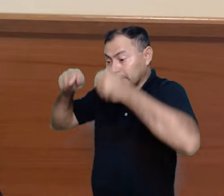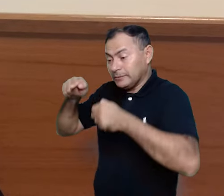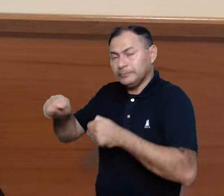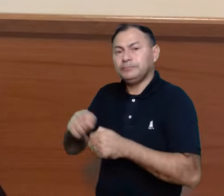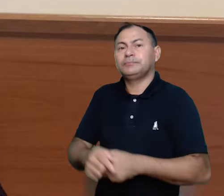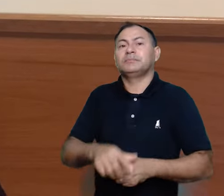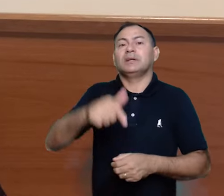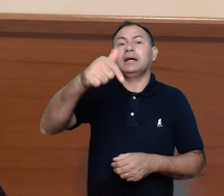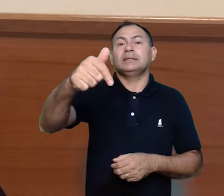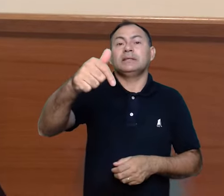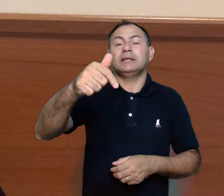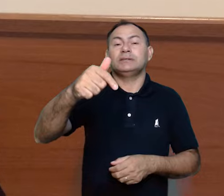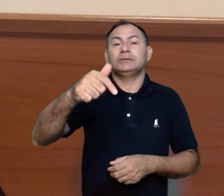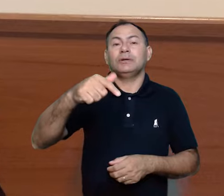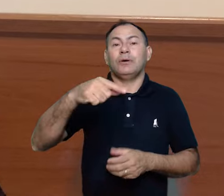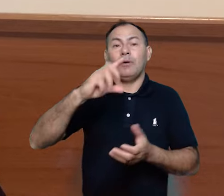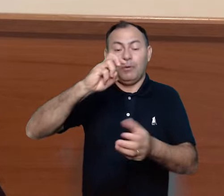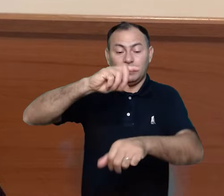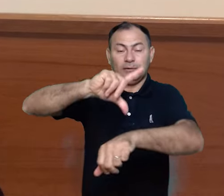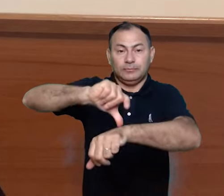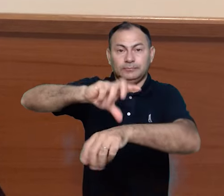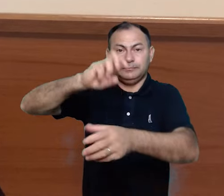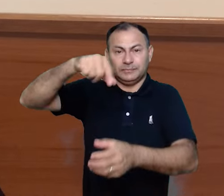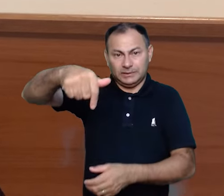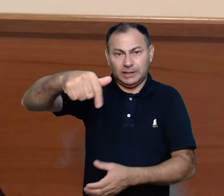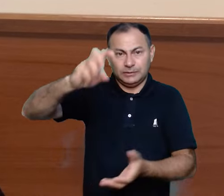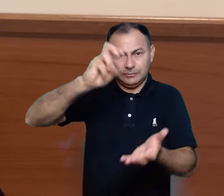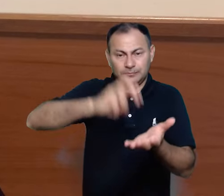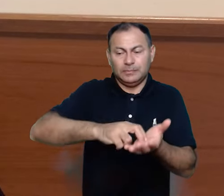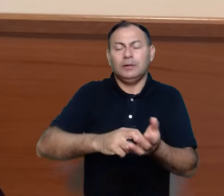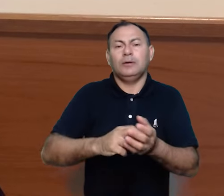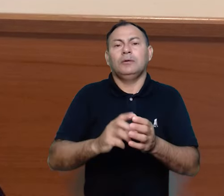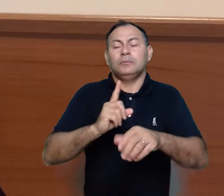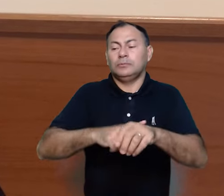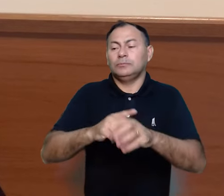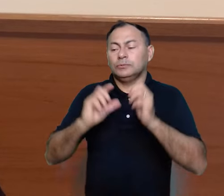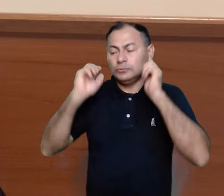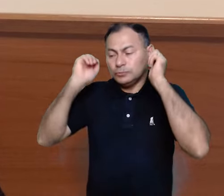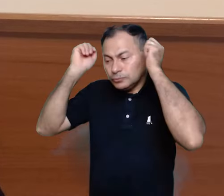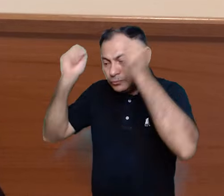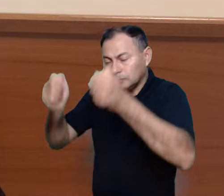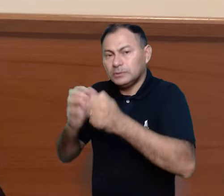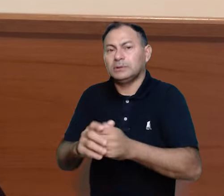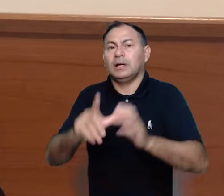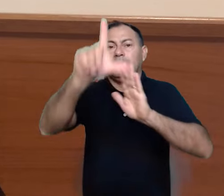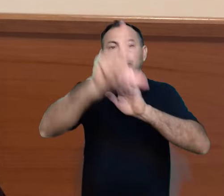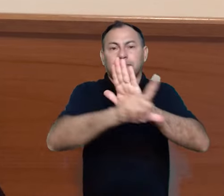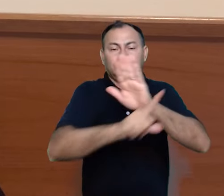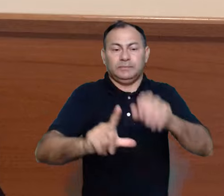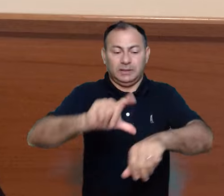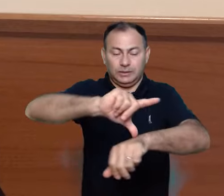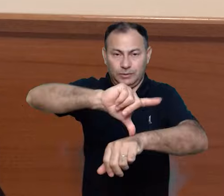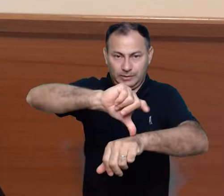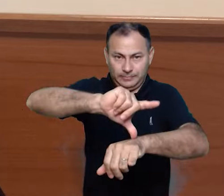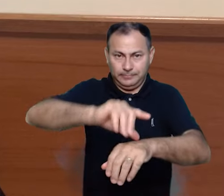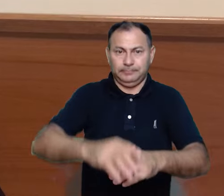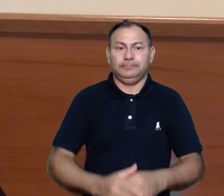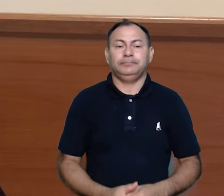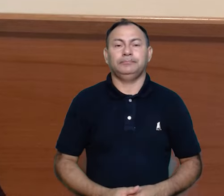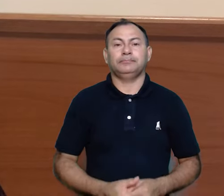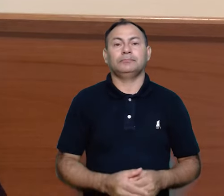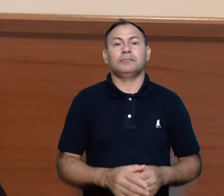rezavam às sete horas. O período de monasticização da liturgia das horas.